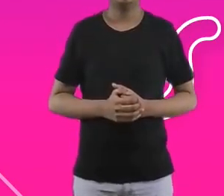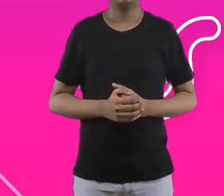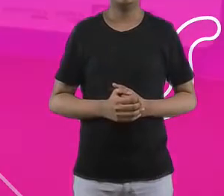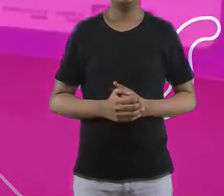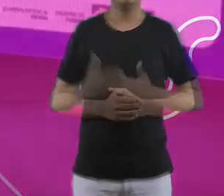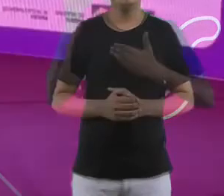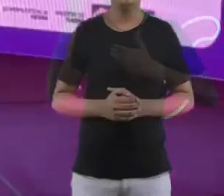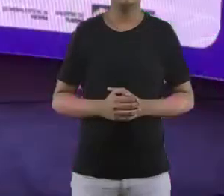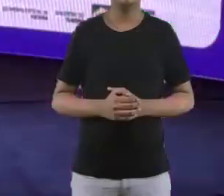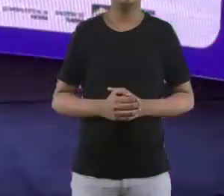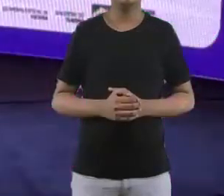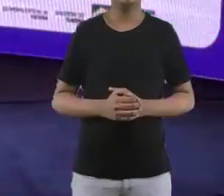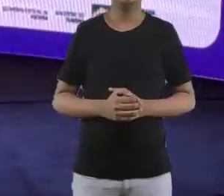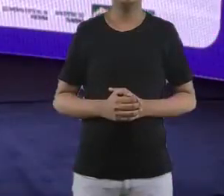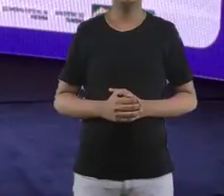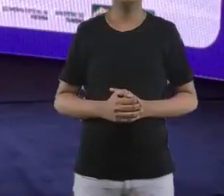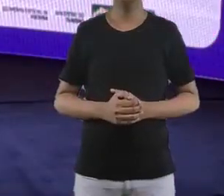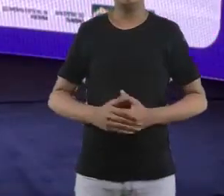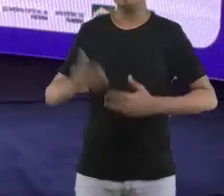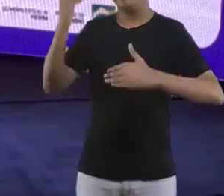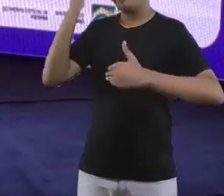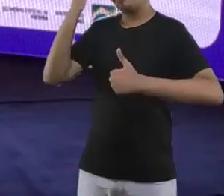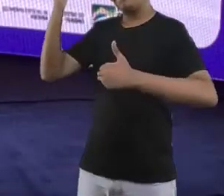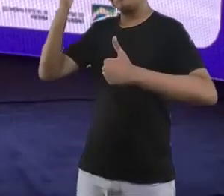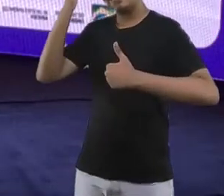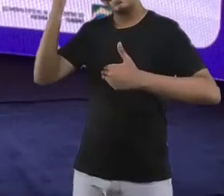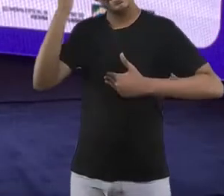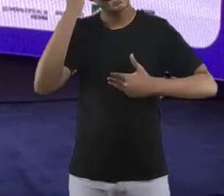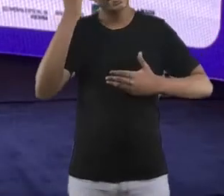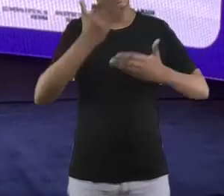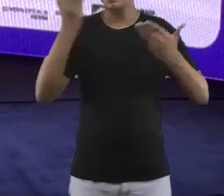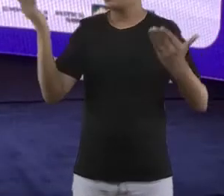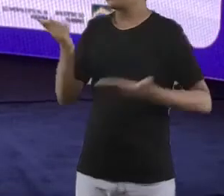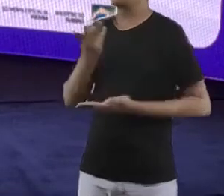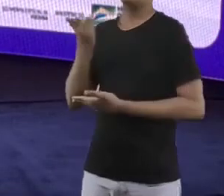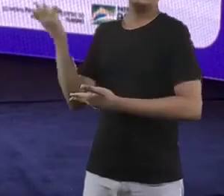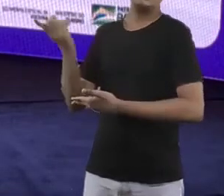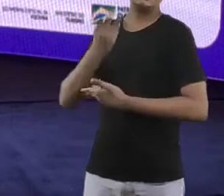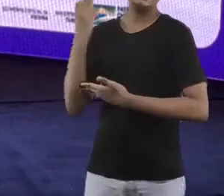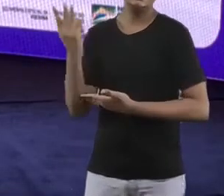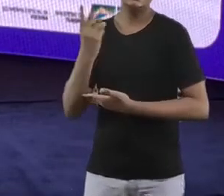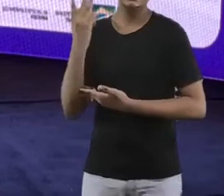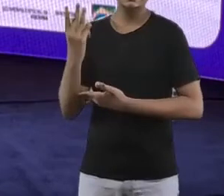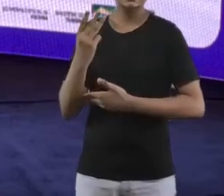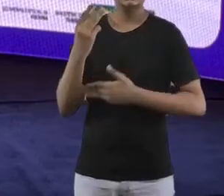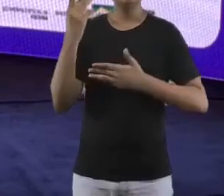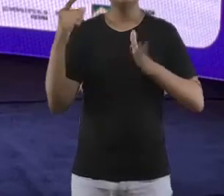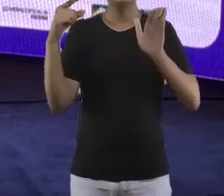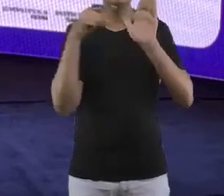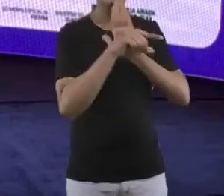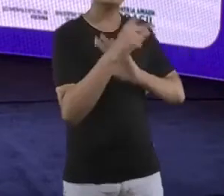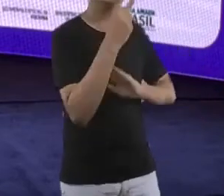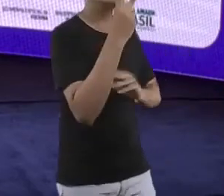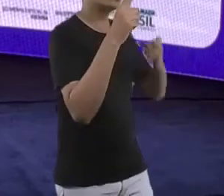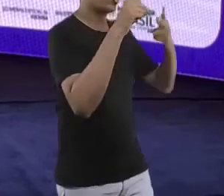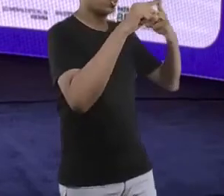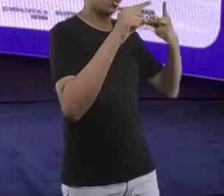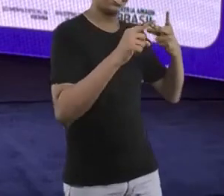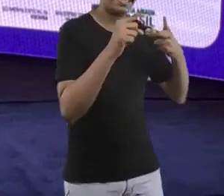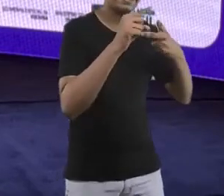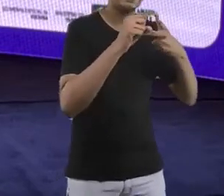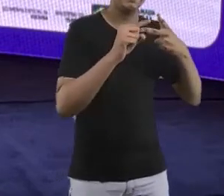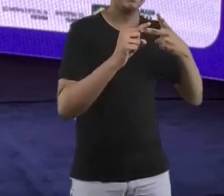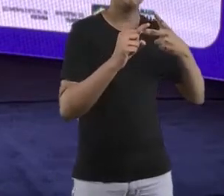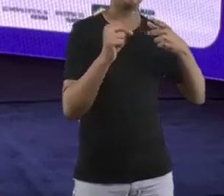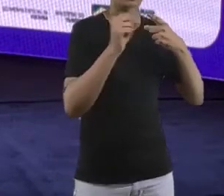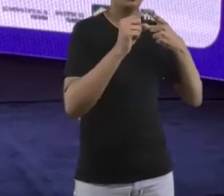Obrigada. Obrigado, pessoal. Andresa, Mariana, Luiz. Temos duas perguntas aqui. Uma é de uma maneira, uma é